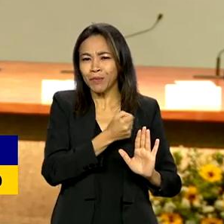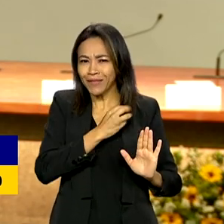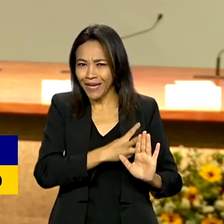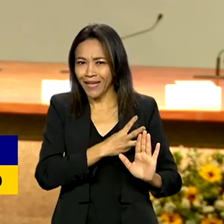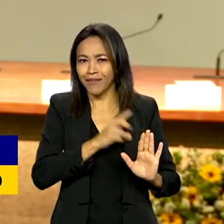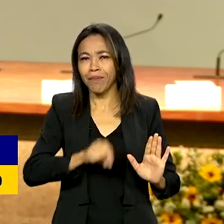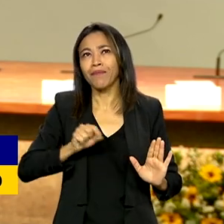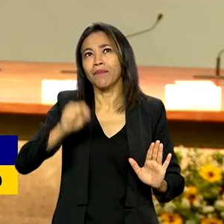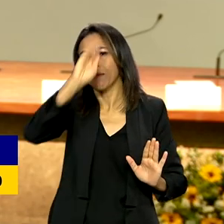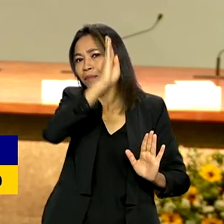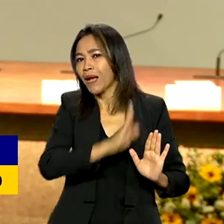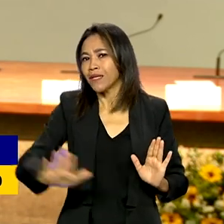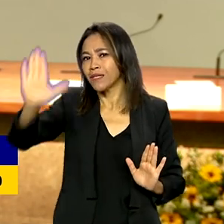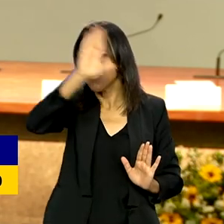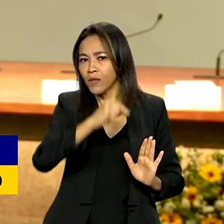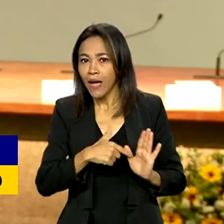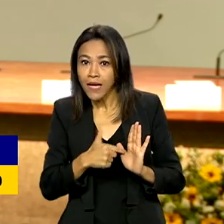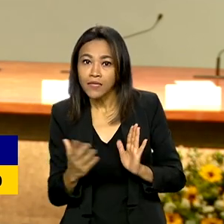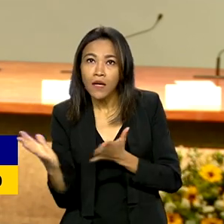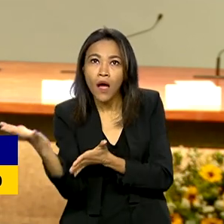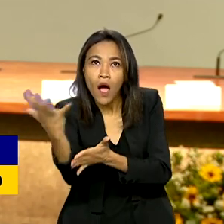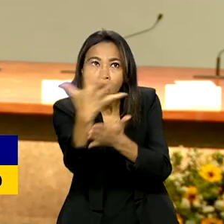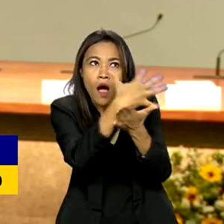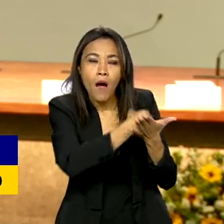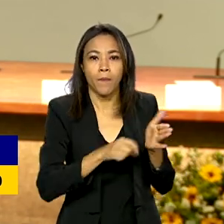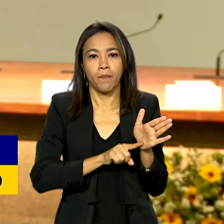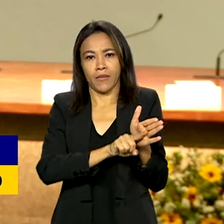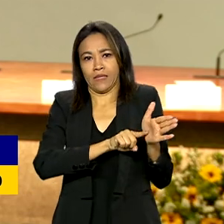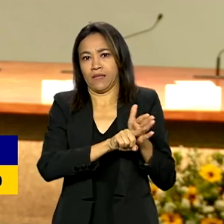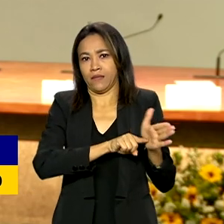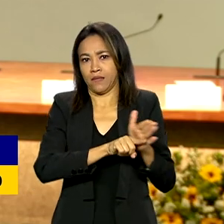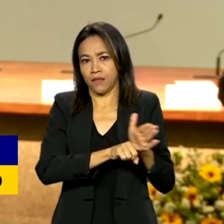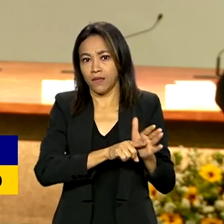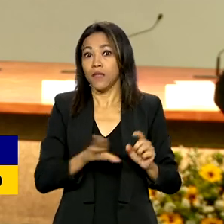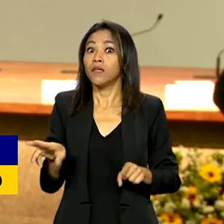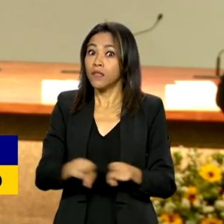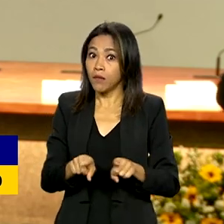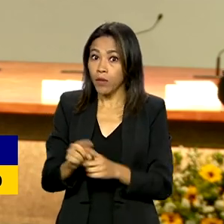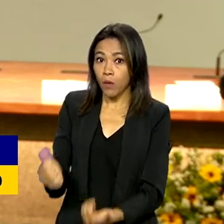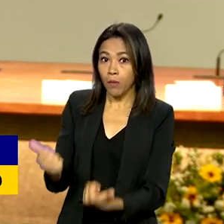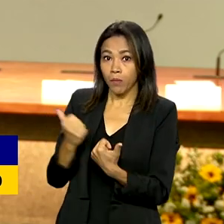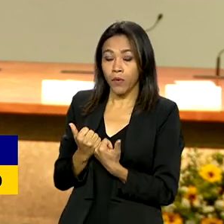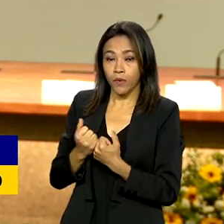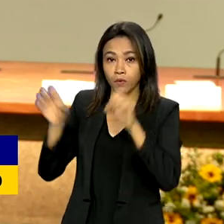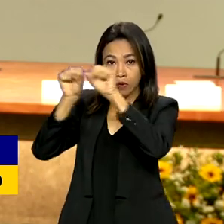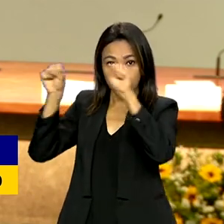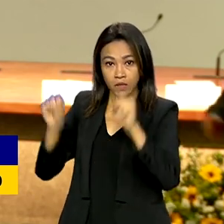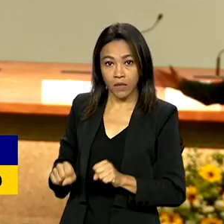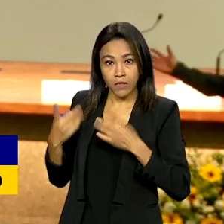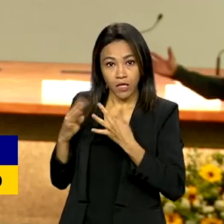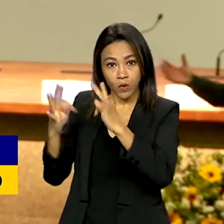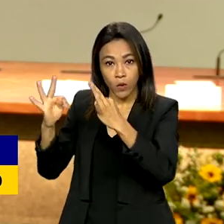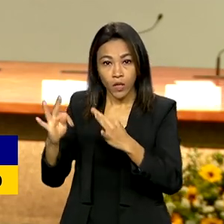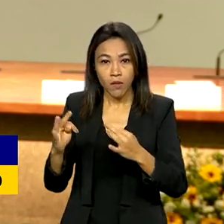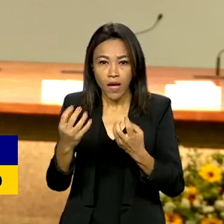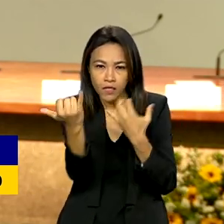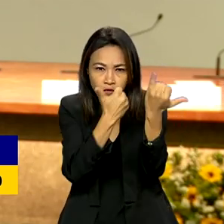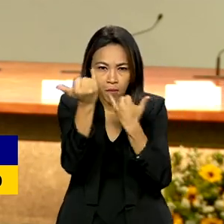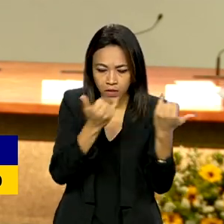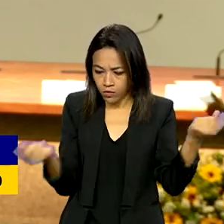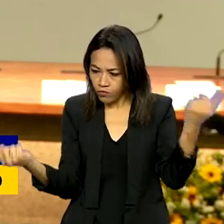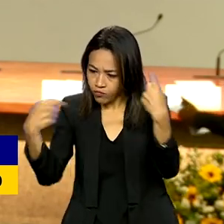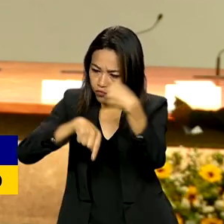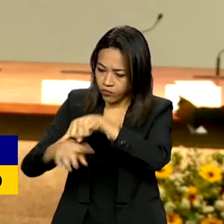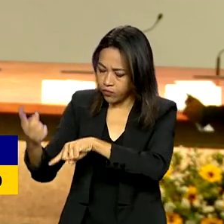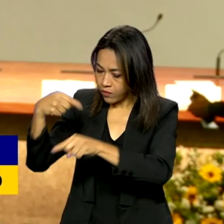país. A partir desse levantamento e com a utilização de sistemas de tecnologia para o cruzamento desses dados, a